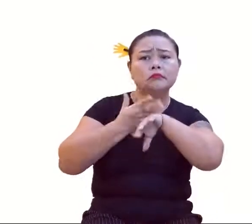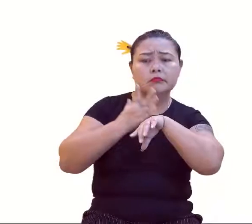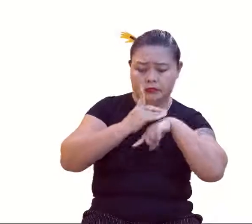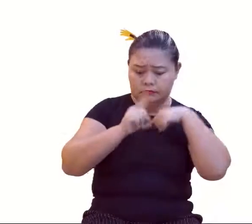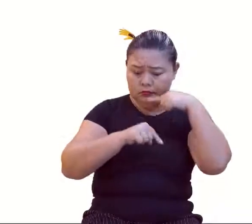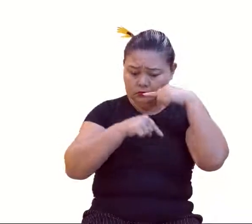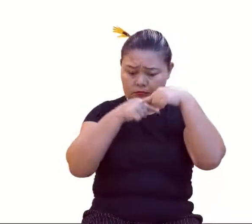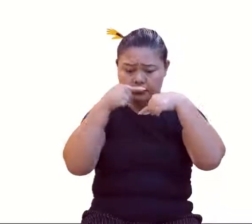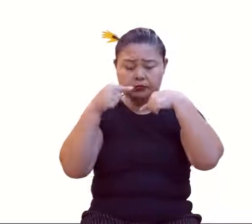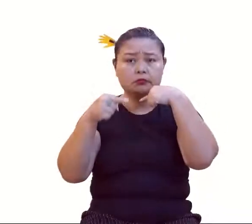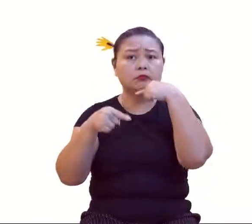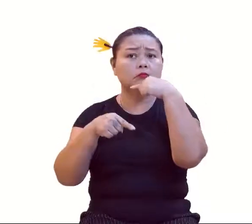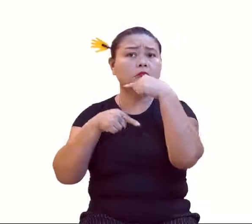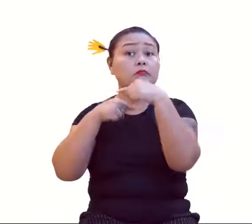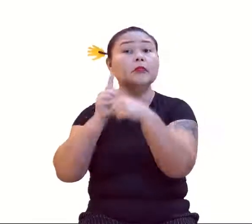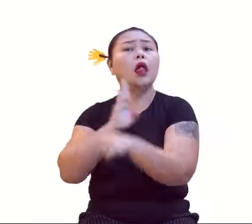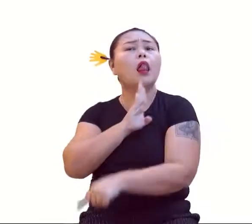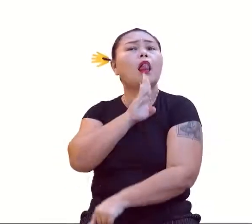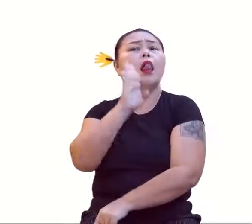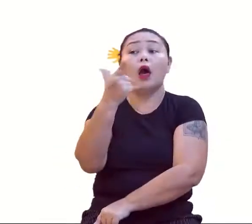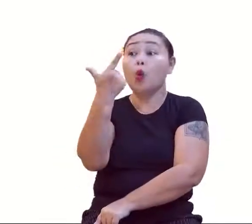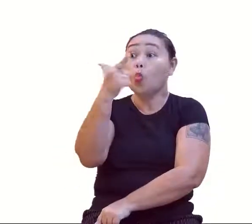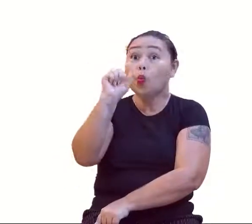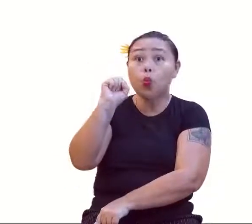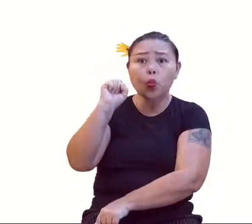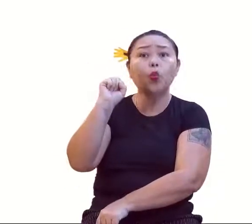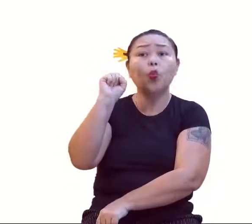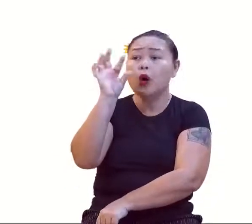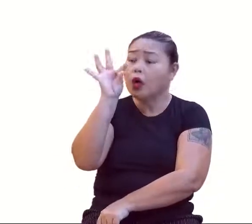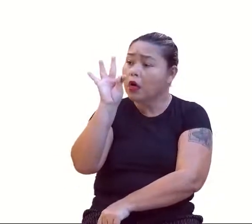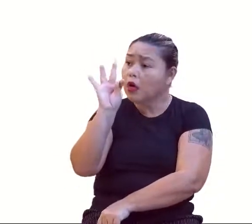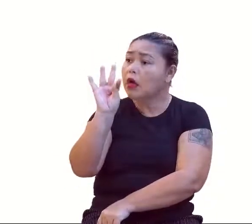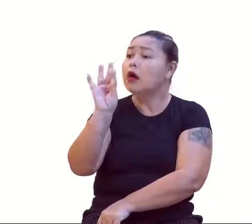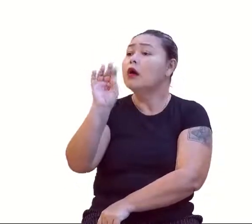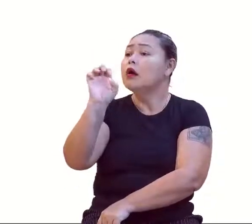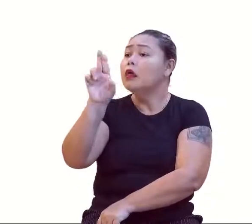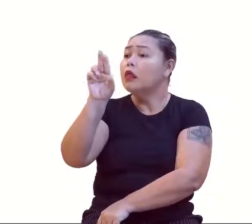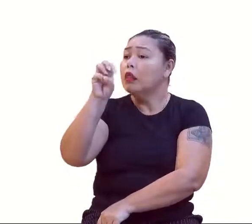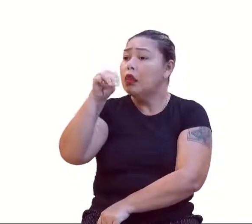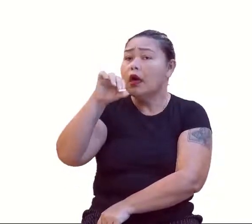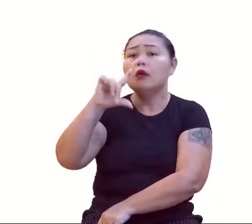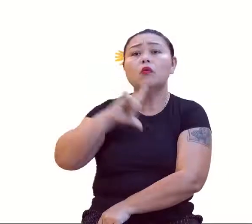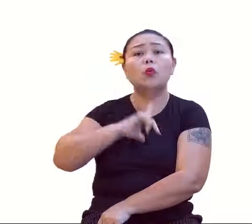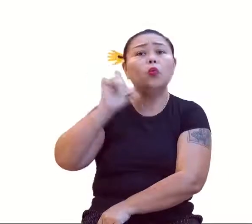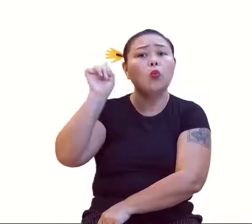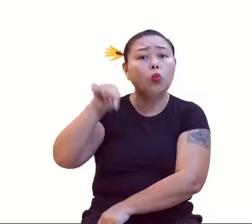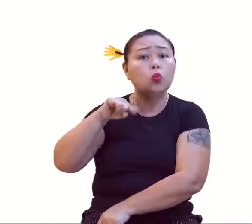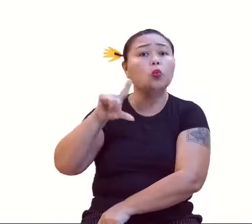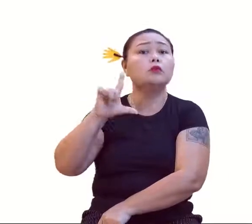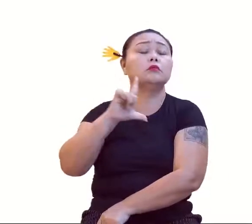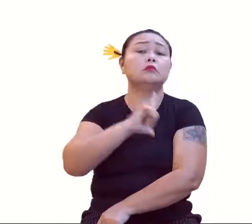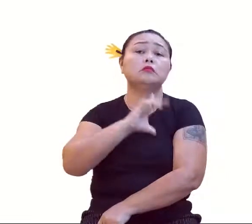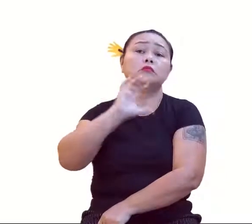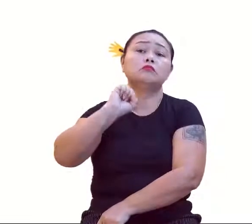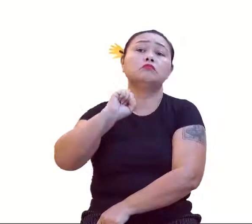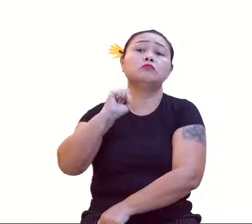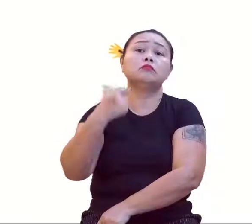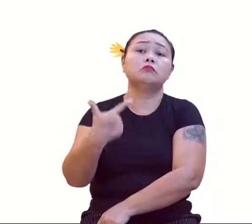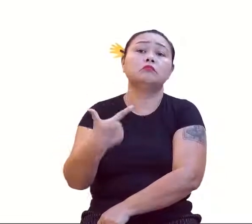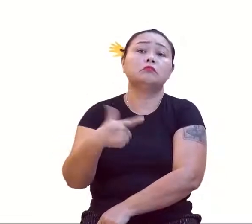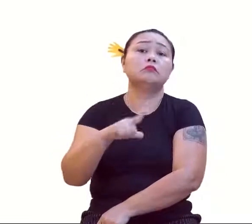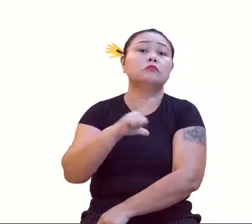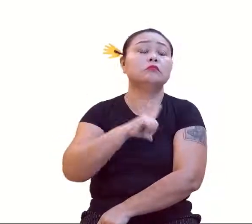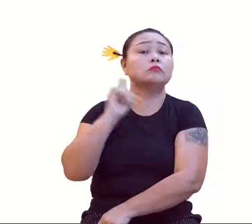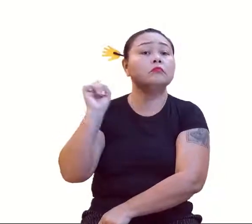sequência, quando você chegar lá no vigésimo oitavo termo, vai ser o número 82. 82. O nosso A28